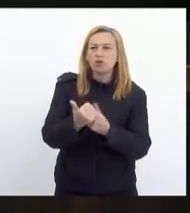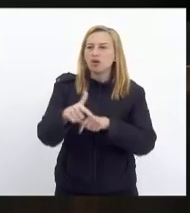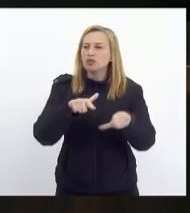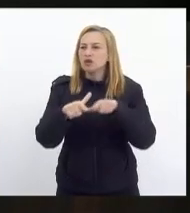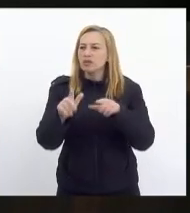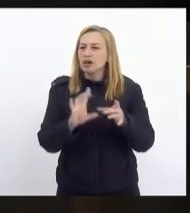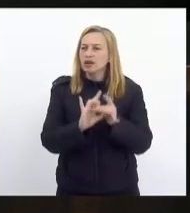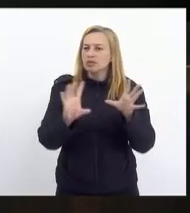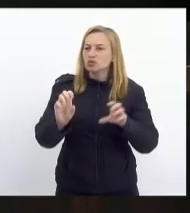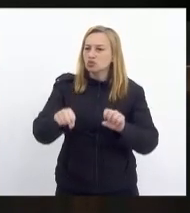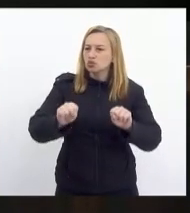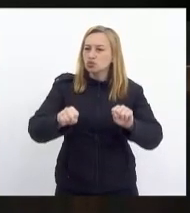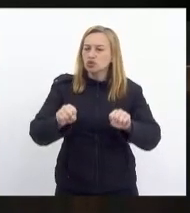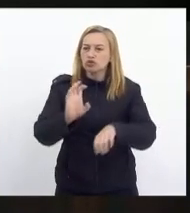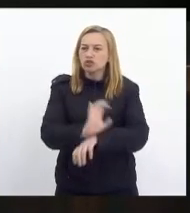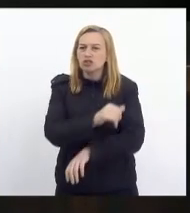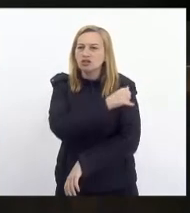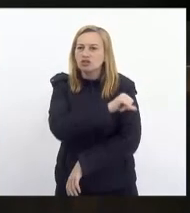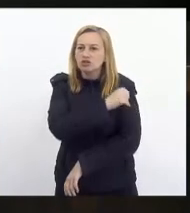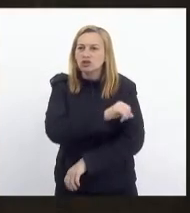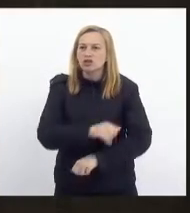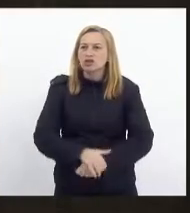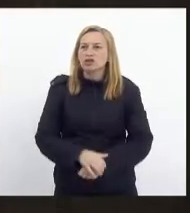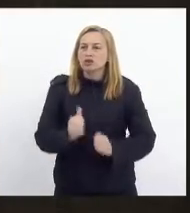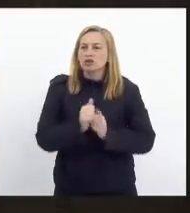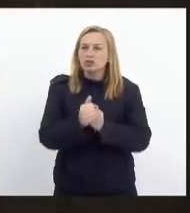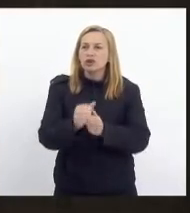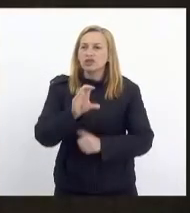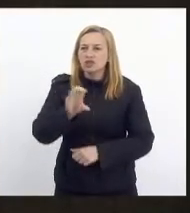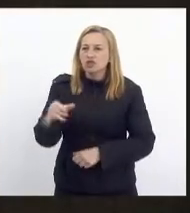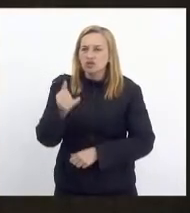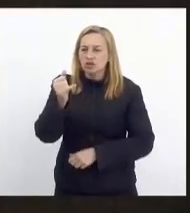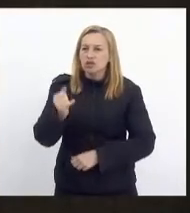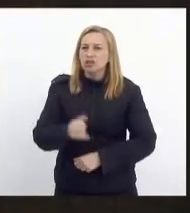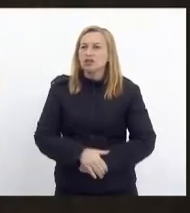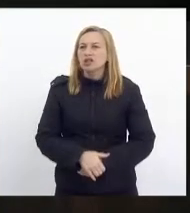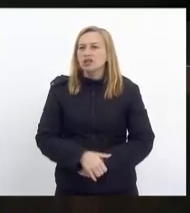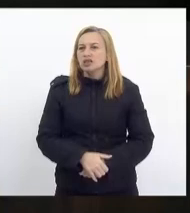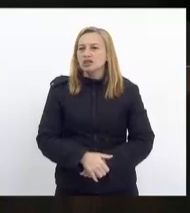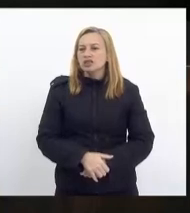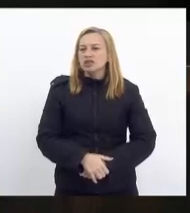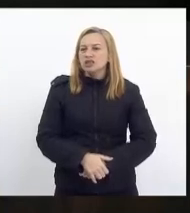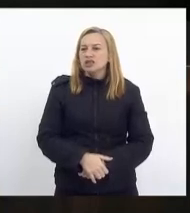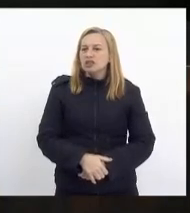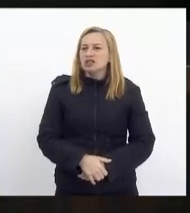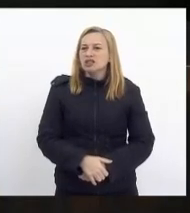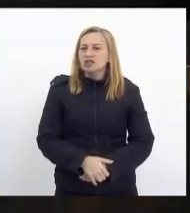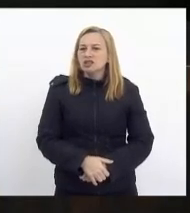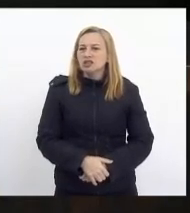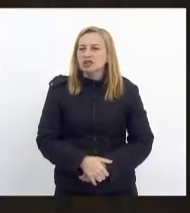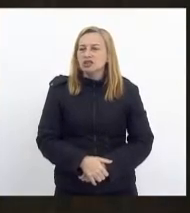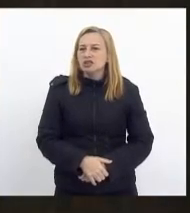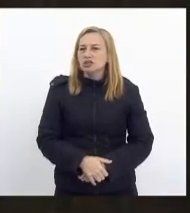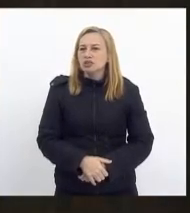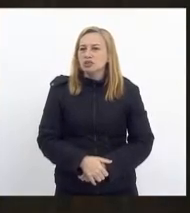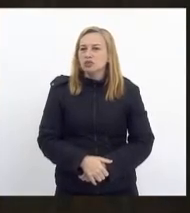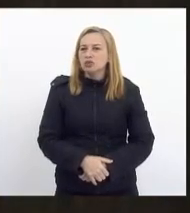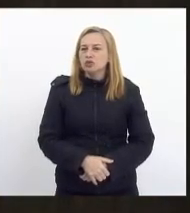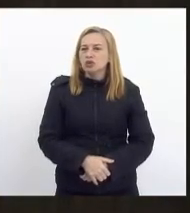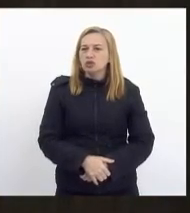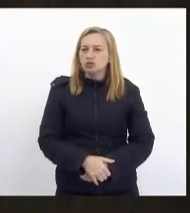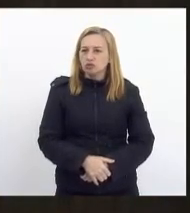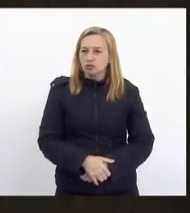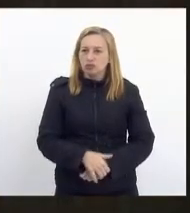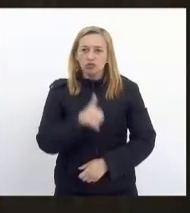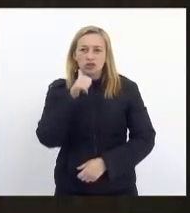Autônomo motorizado no âmbito do Estado do Rio de Janeiro. Acompanha a CCJ, sua Presidente. Obrigada. Quer que eu te chamo de Presidenta ou